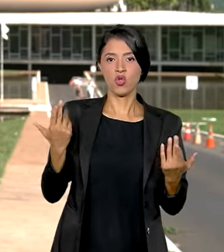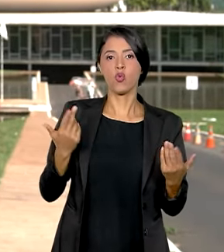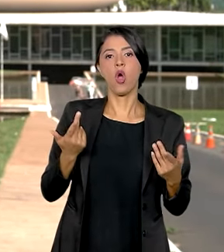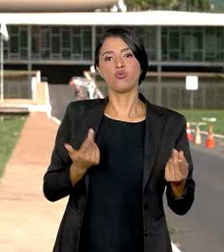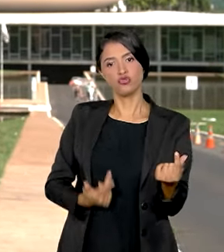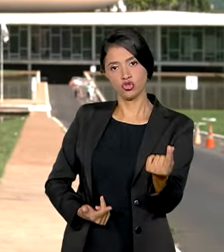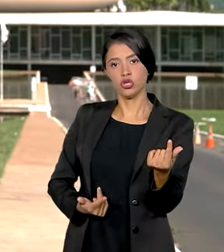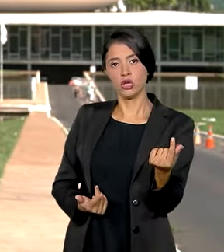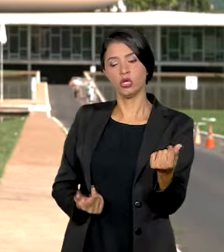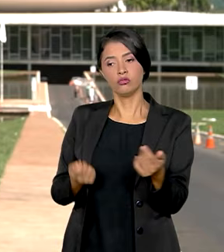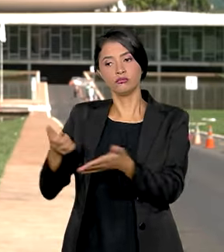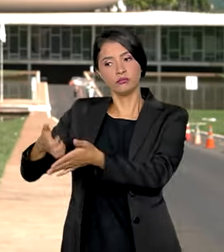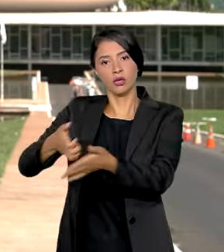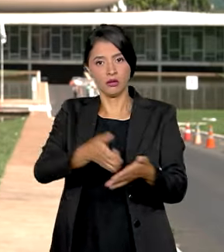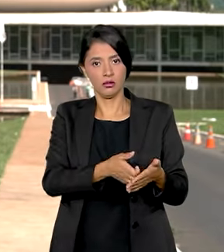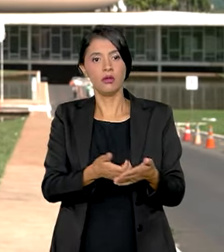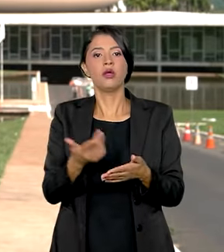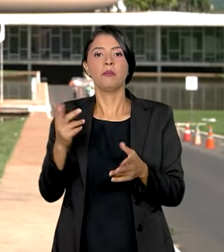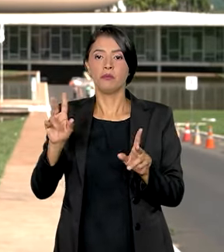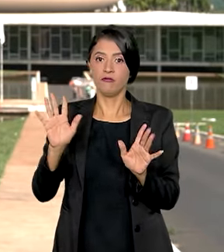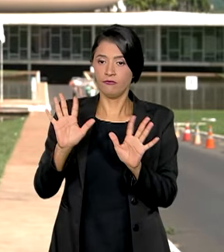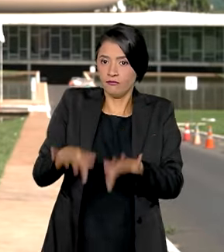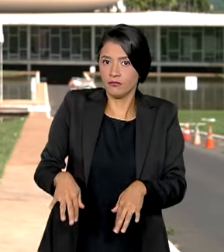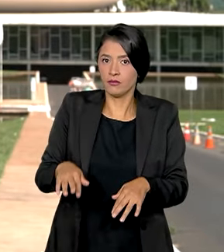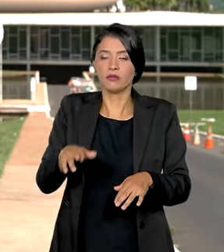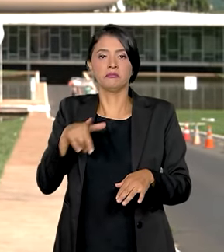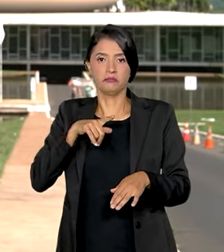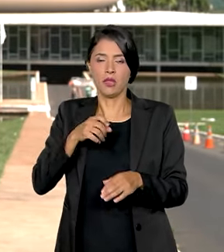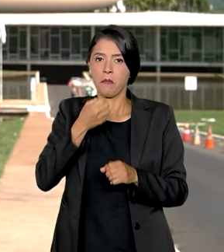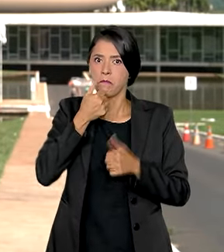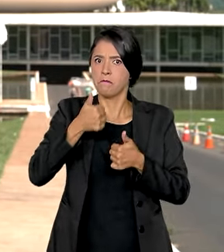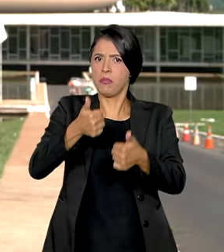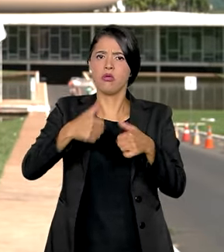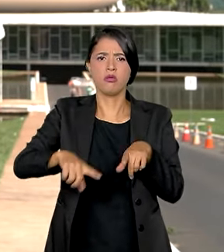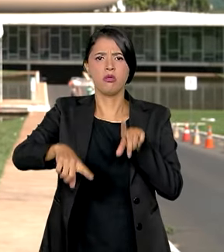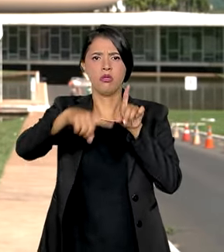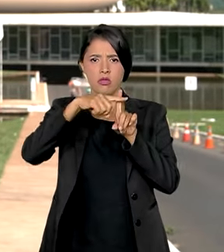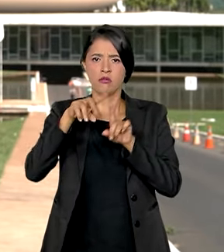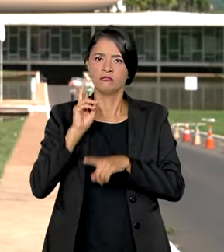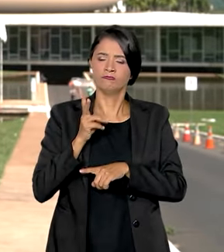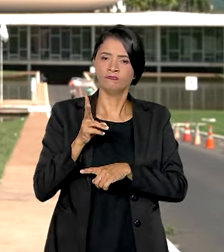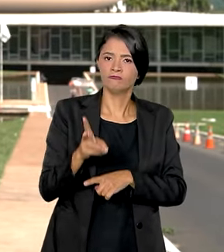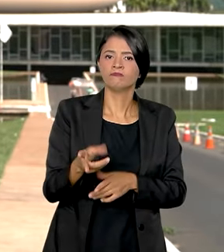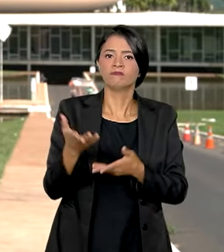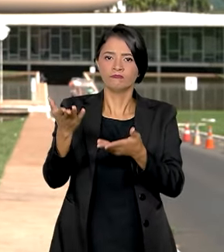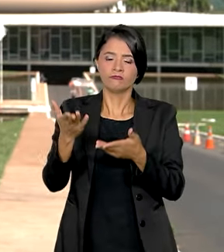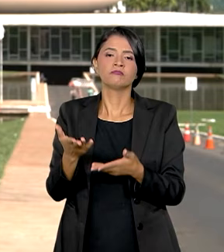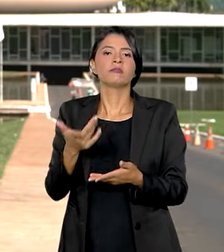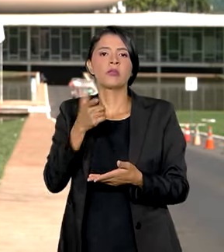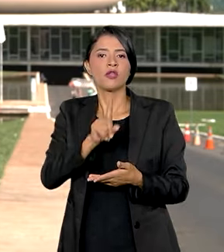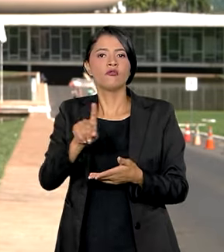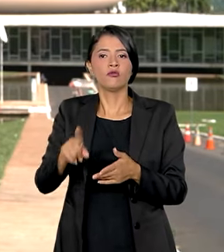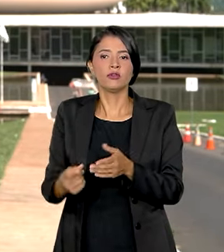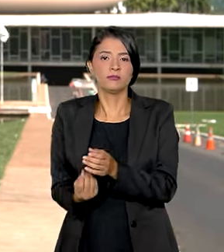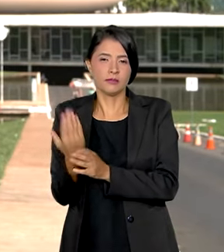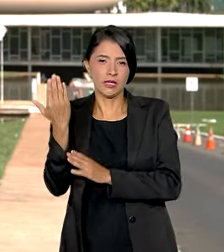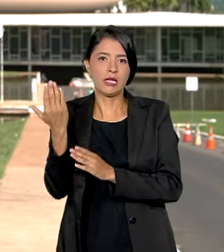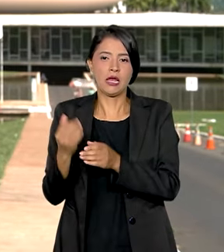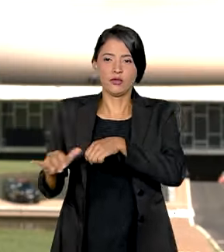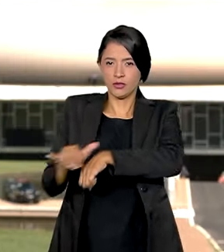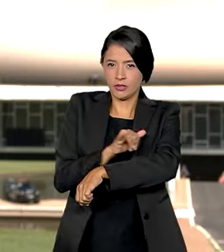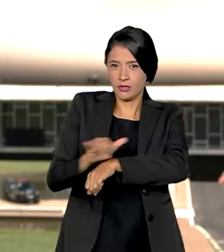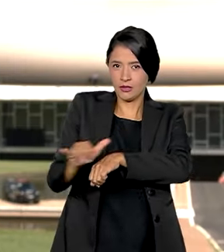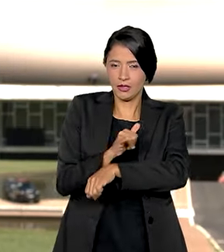iguais às receitas. Para fechar no azul e dar estabilidade ao barco da economia, uma espécie de âncora foi